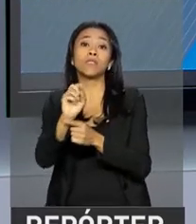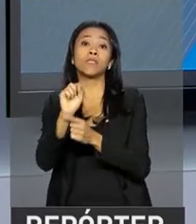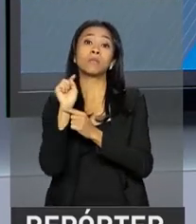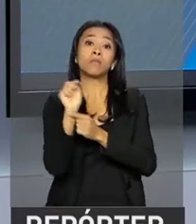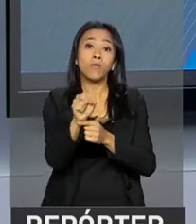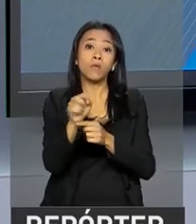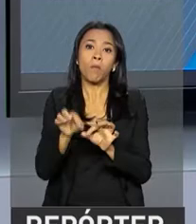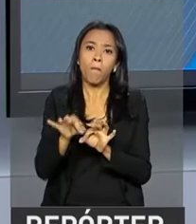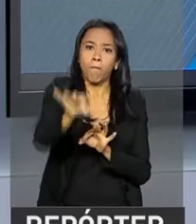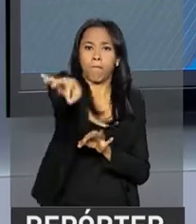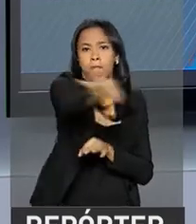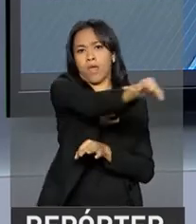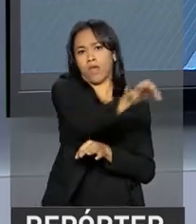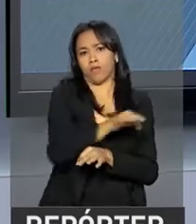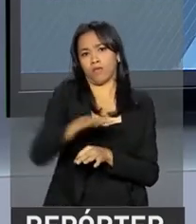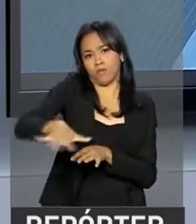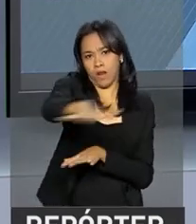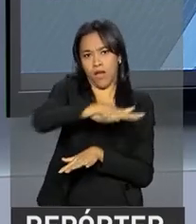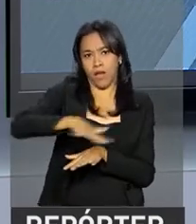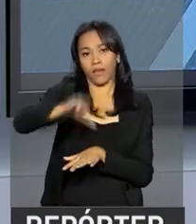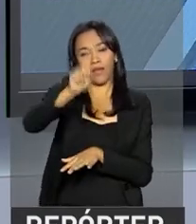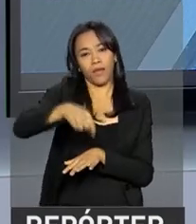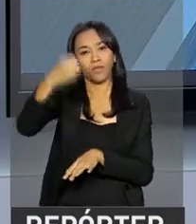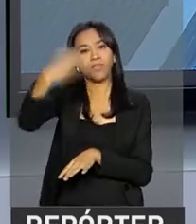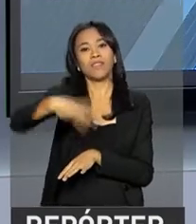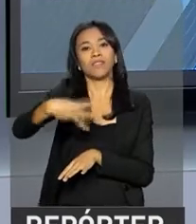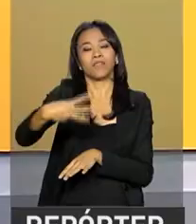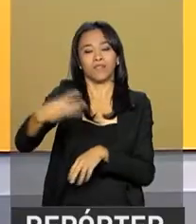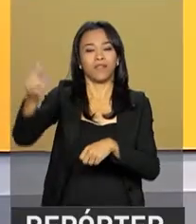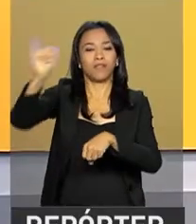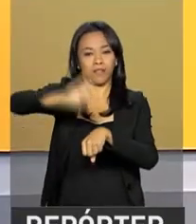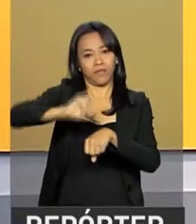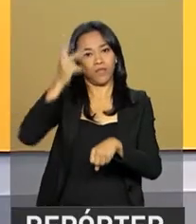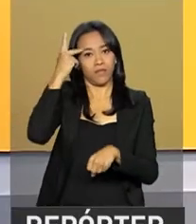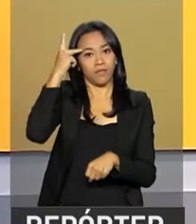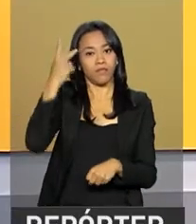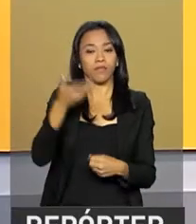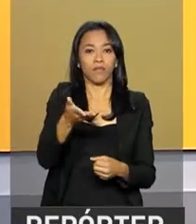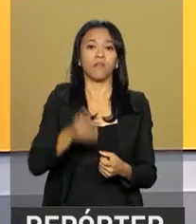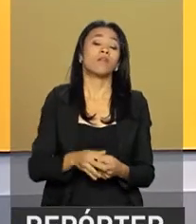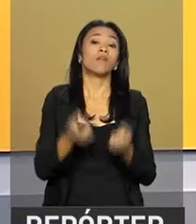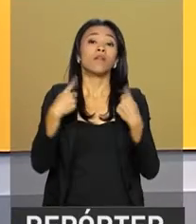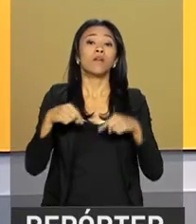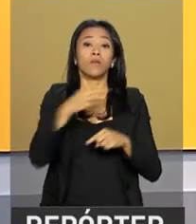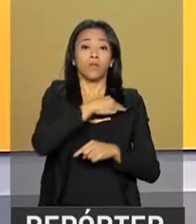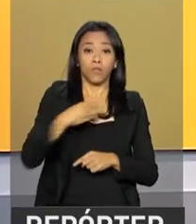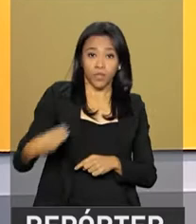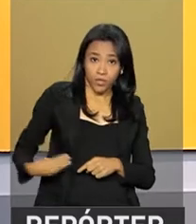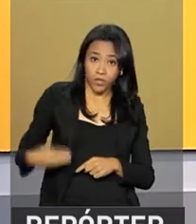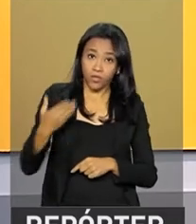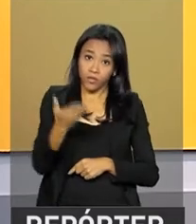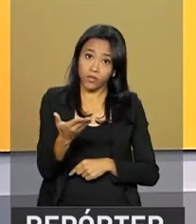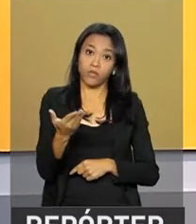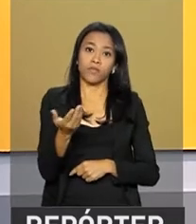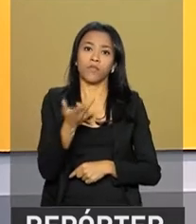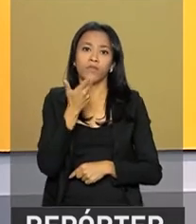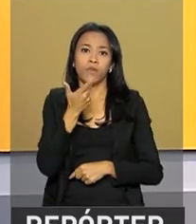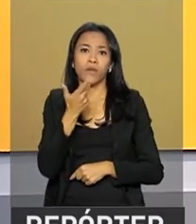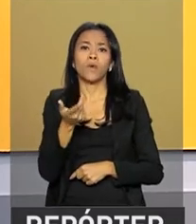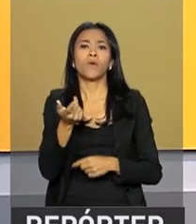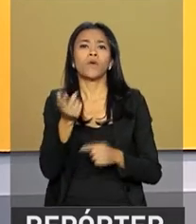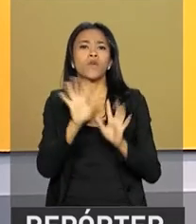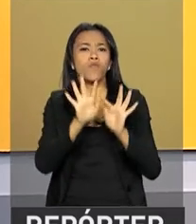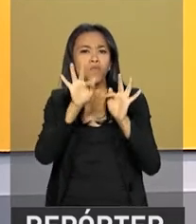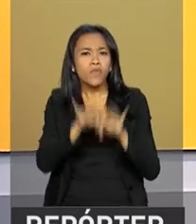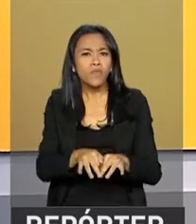para o parque, que será o terceiro maior da cidade. Para o ministro da Defesa, a criação da área põe